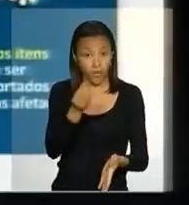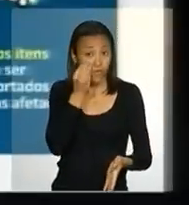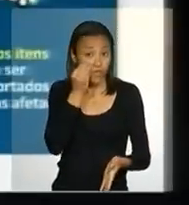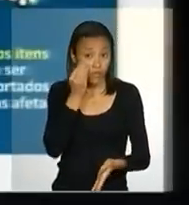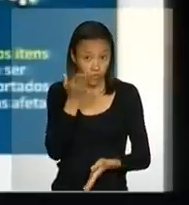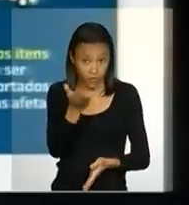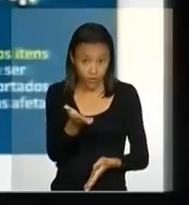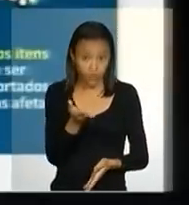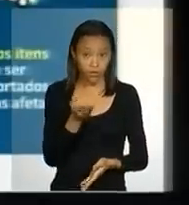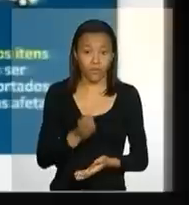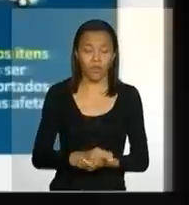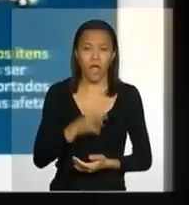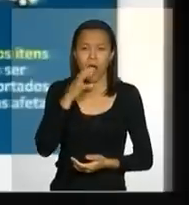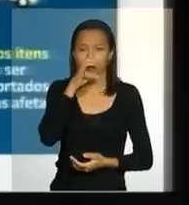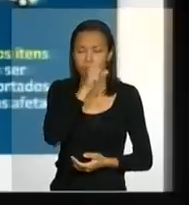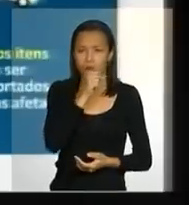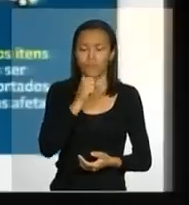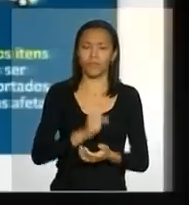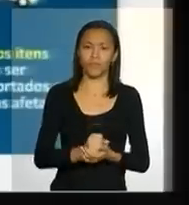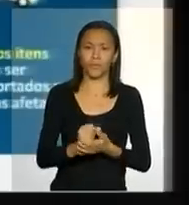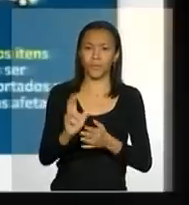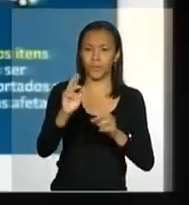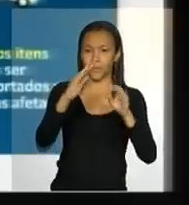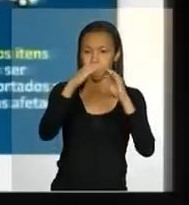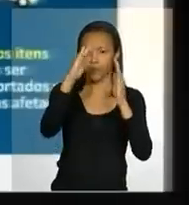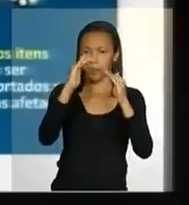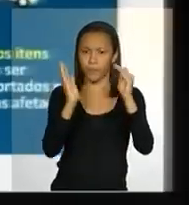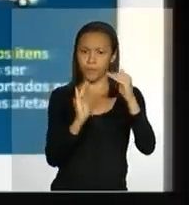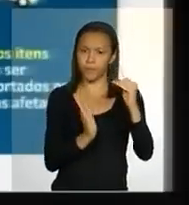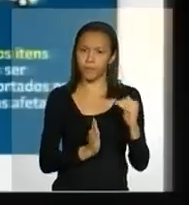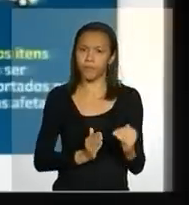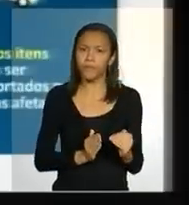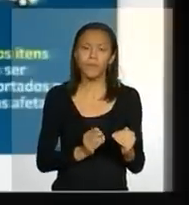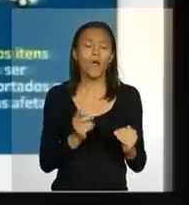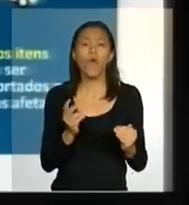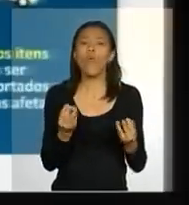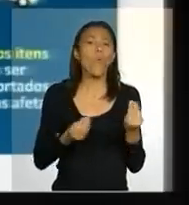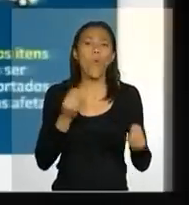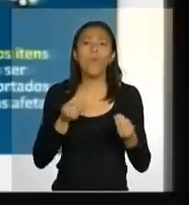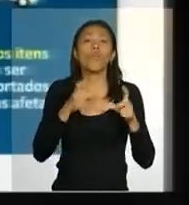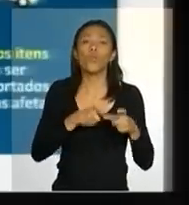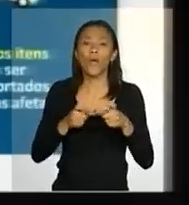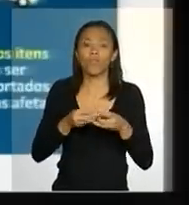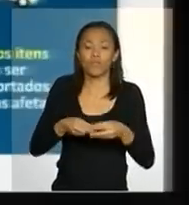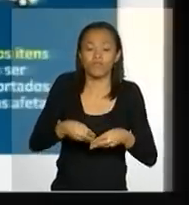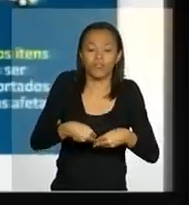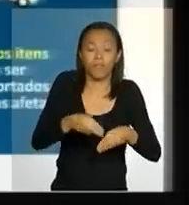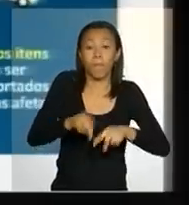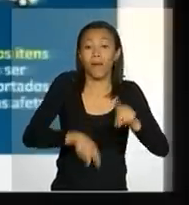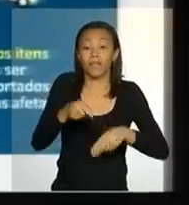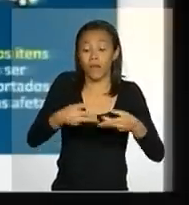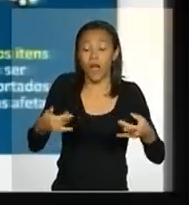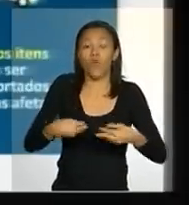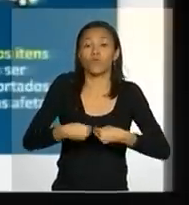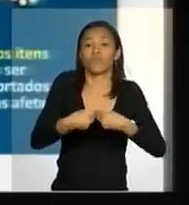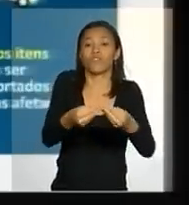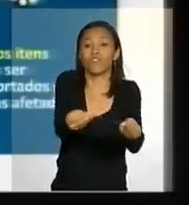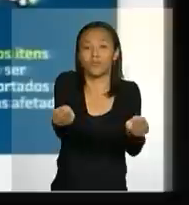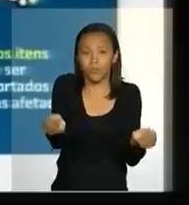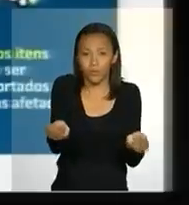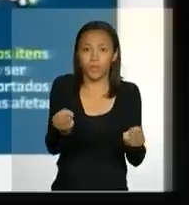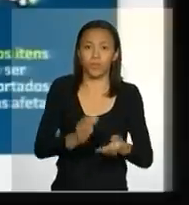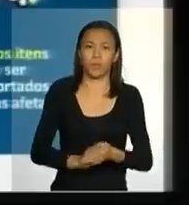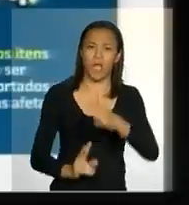um breve desenho, uma configuração por onde foram distribuídos os equipamentos de engenharia,